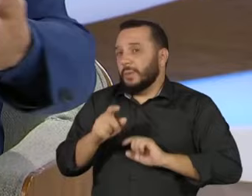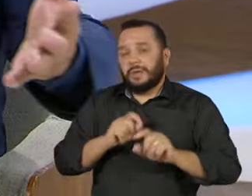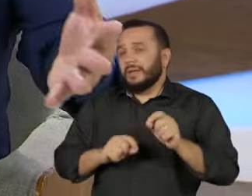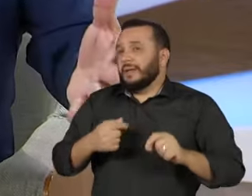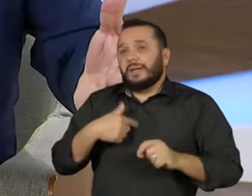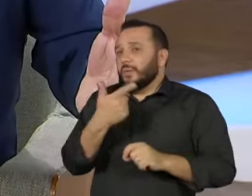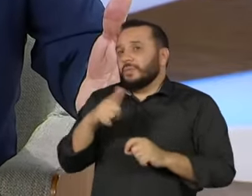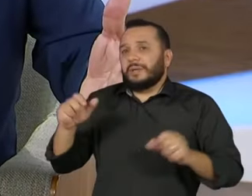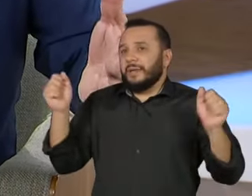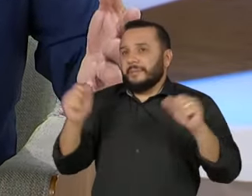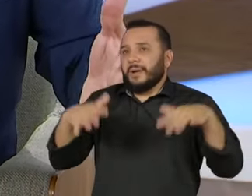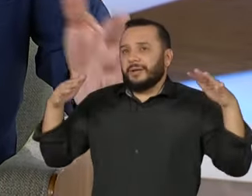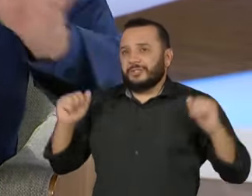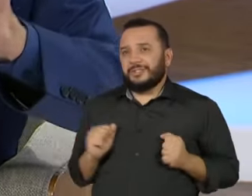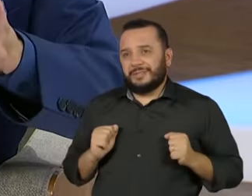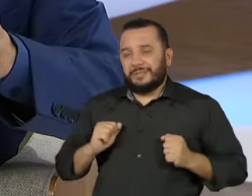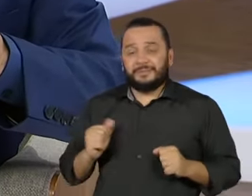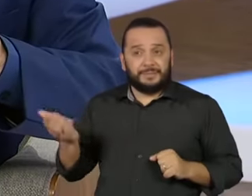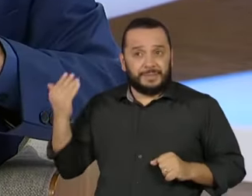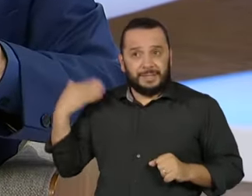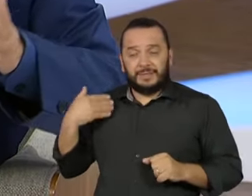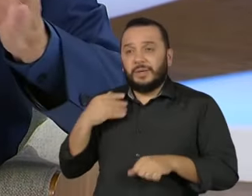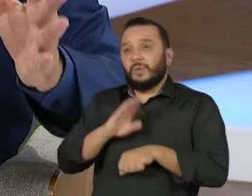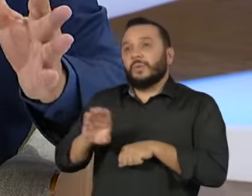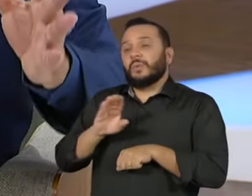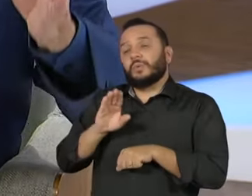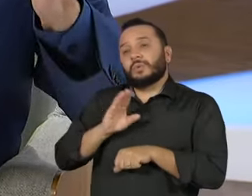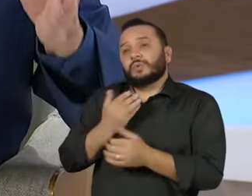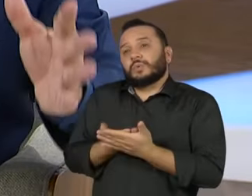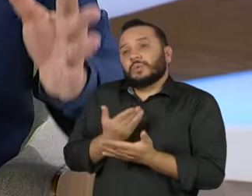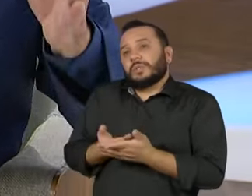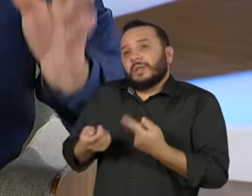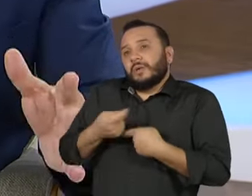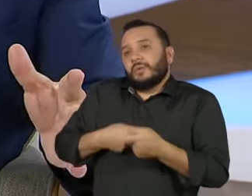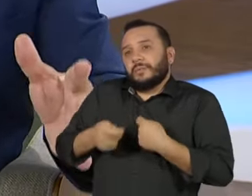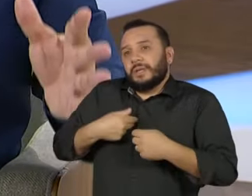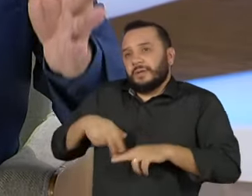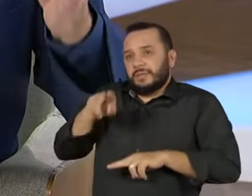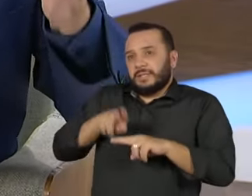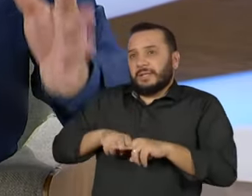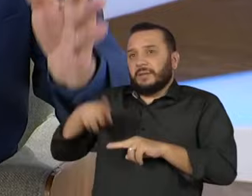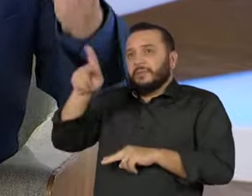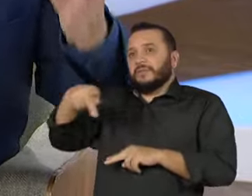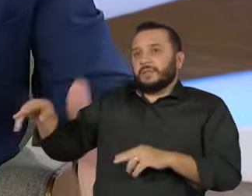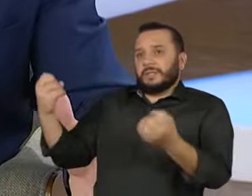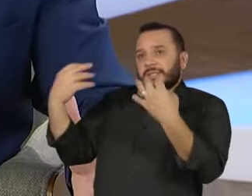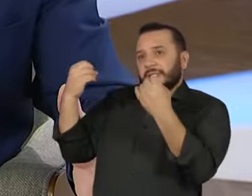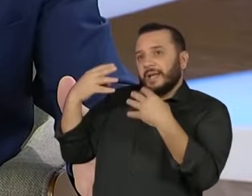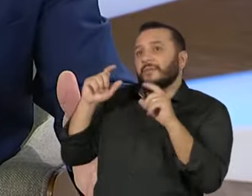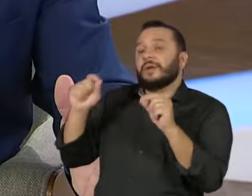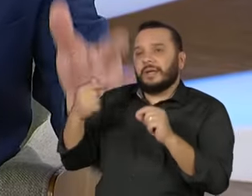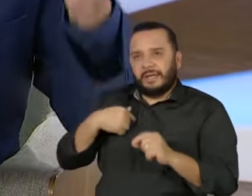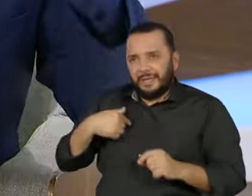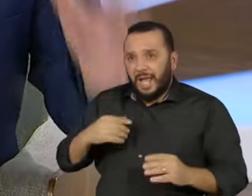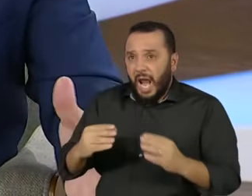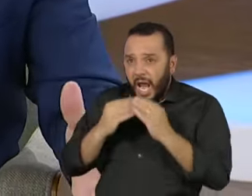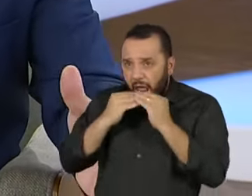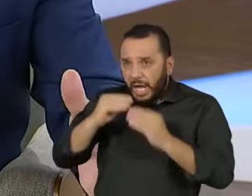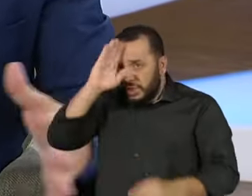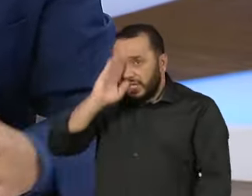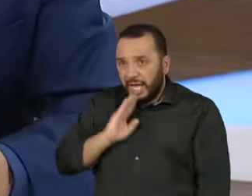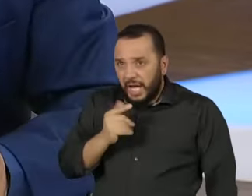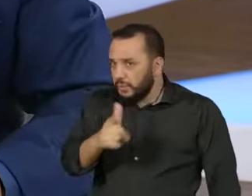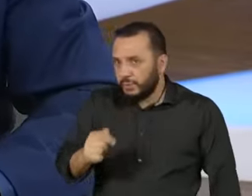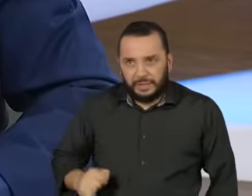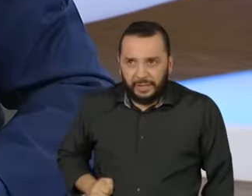antigamente eu estava no curso de economia sentado, um professor falava comigo, Paulo, não tem sanduíche grátis. Pode ser que você